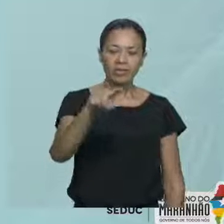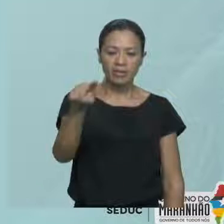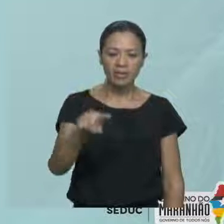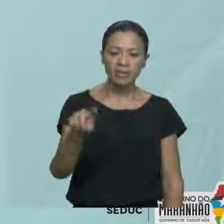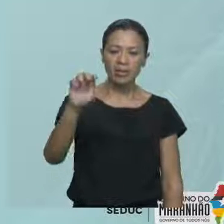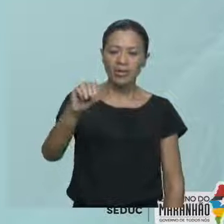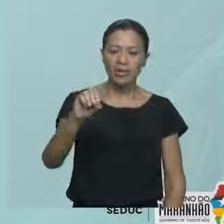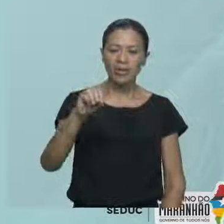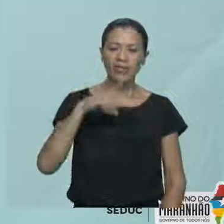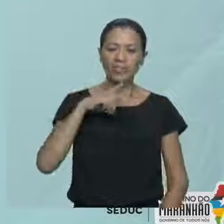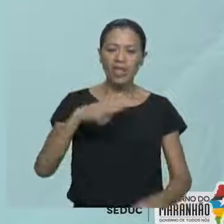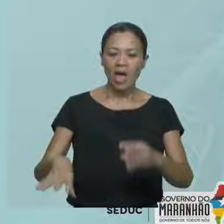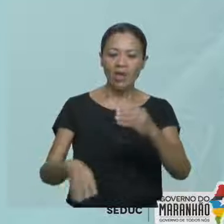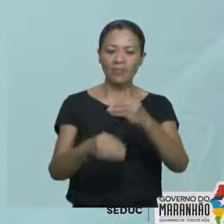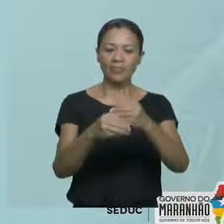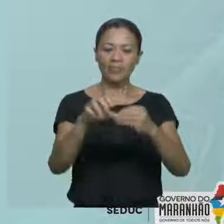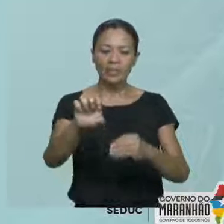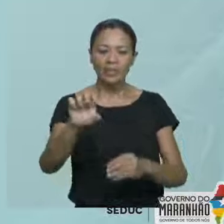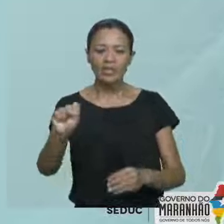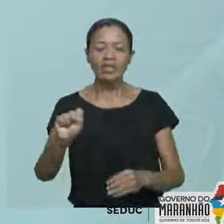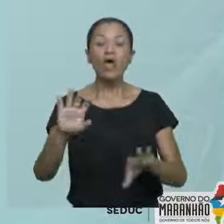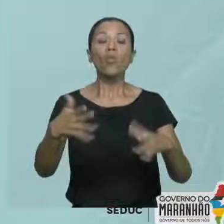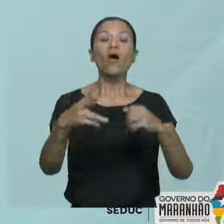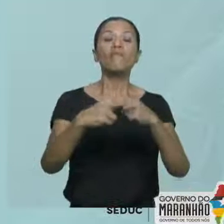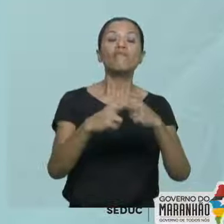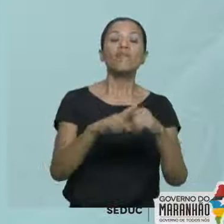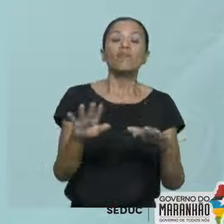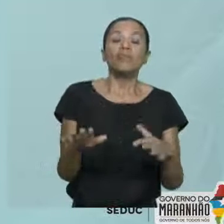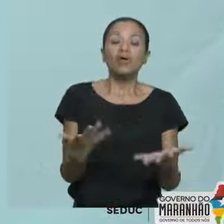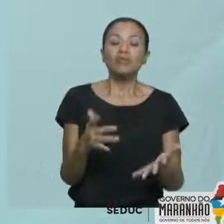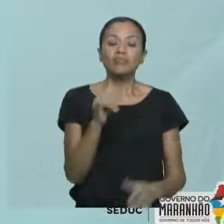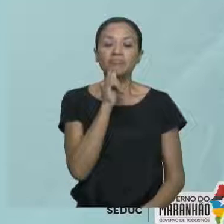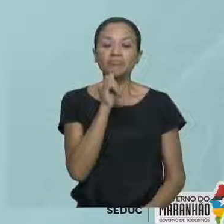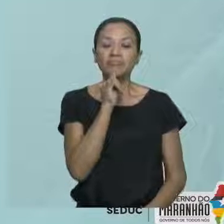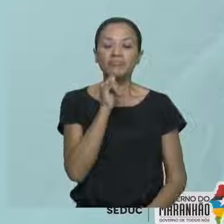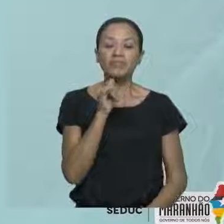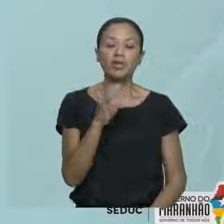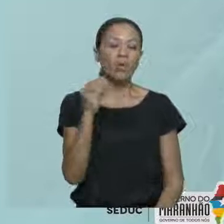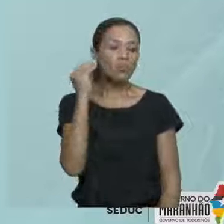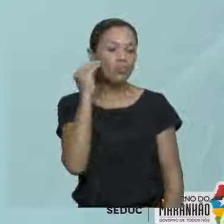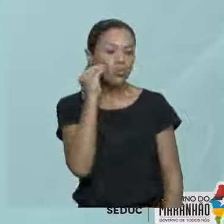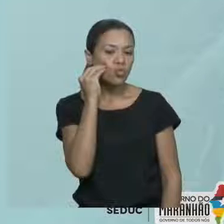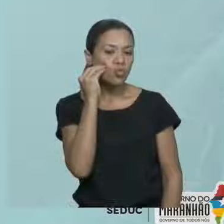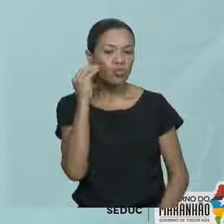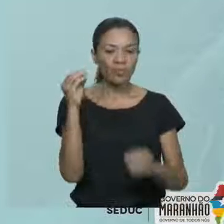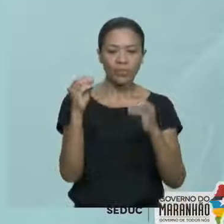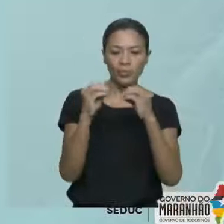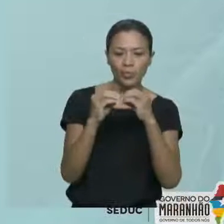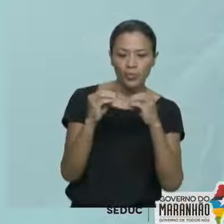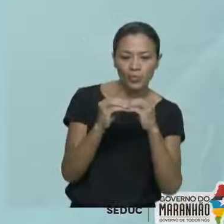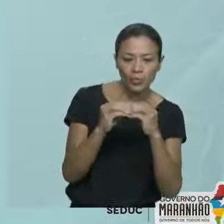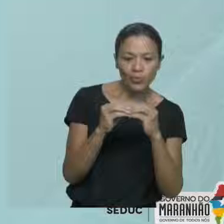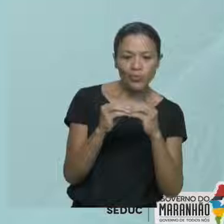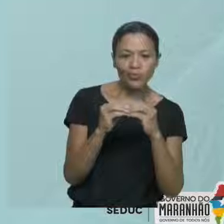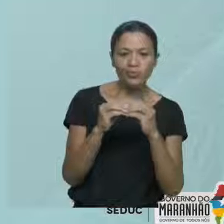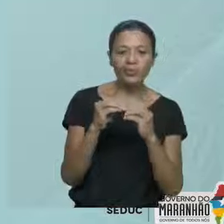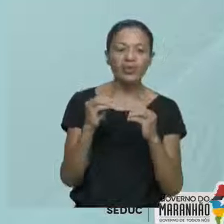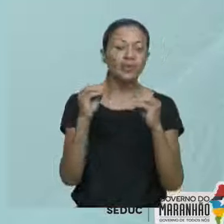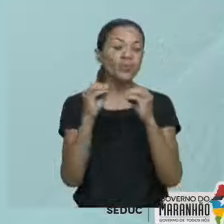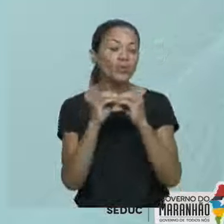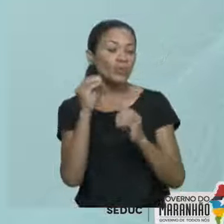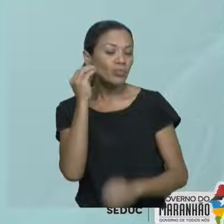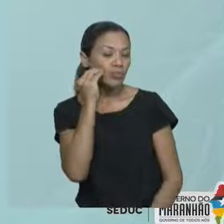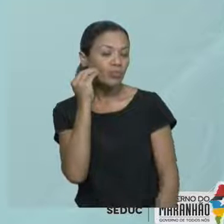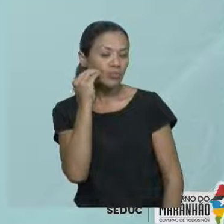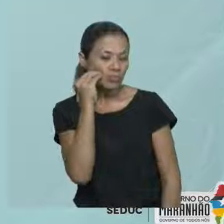E, I, O, recebem ES. Que verbos são esses? Exemplo, kiss, kisses. To kiss é o verbo